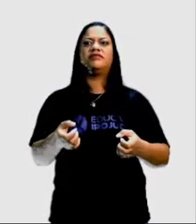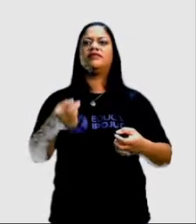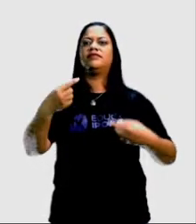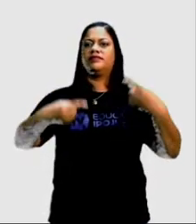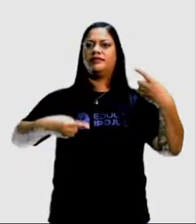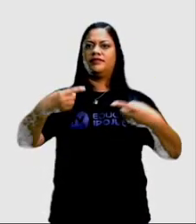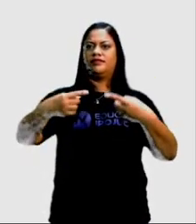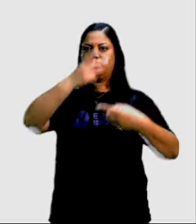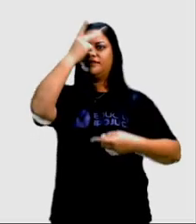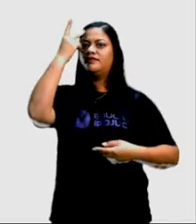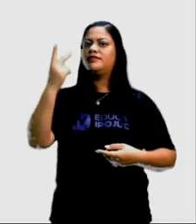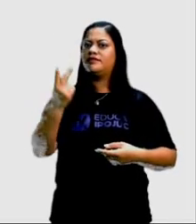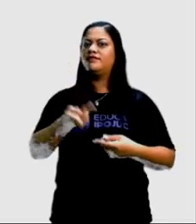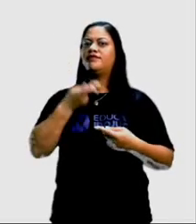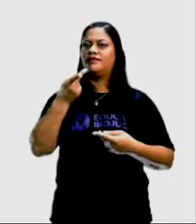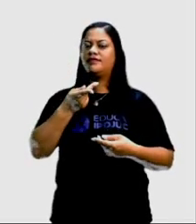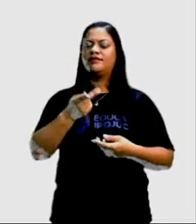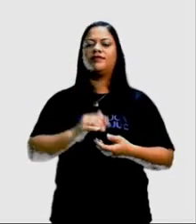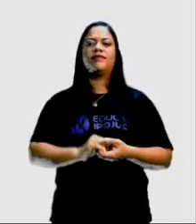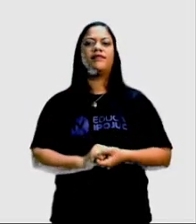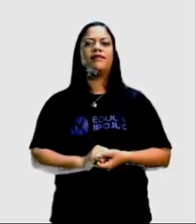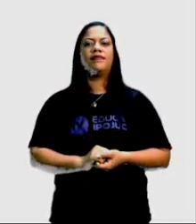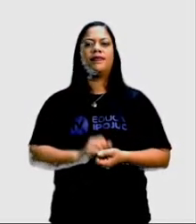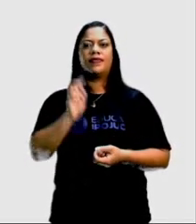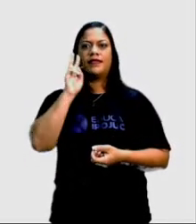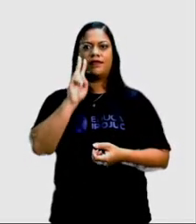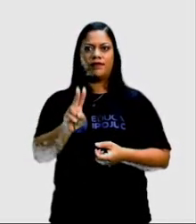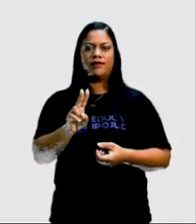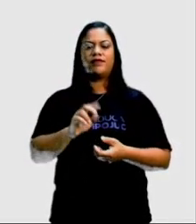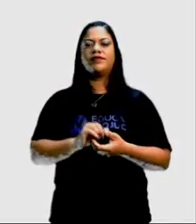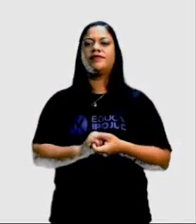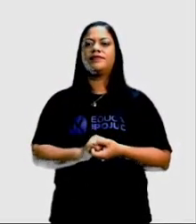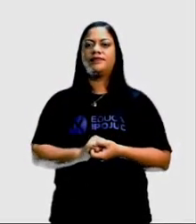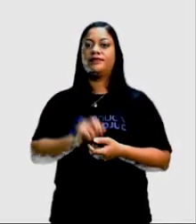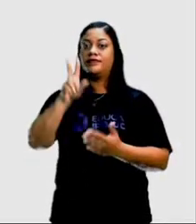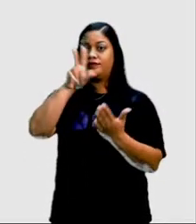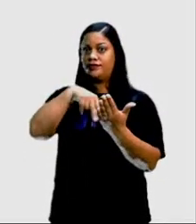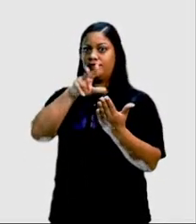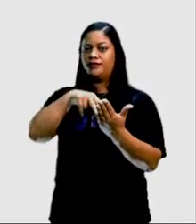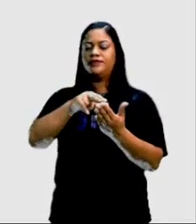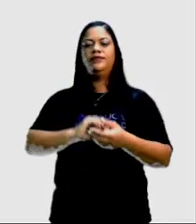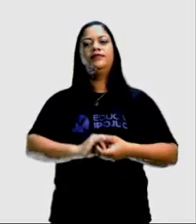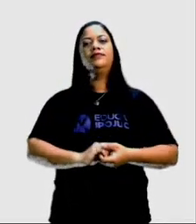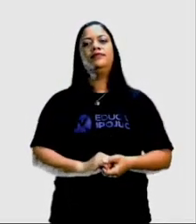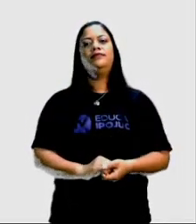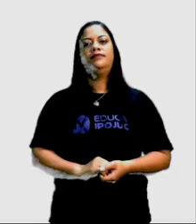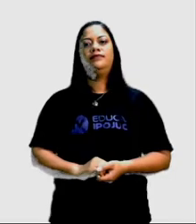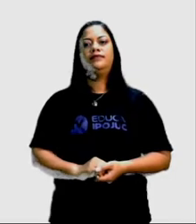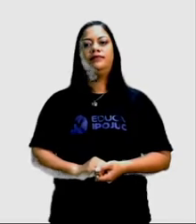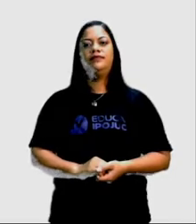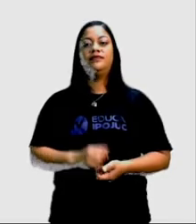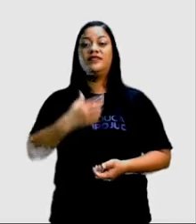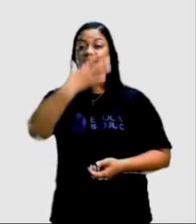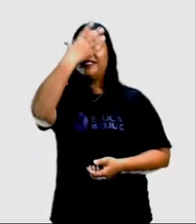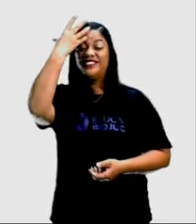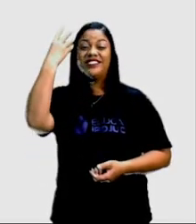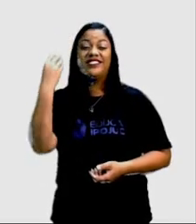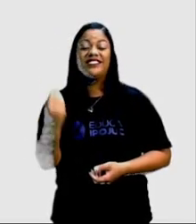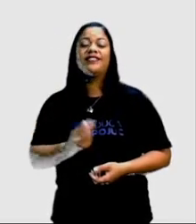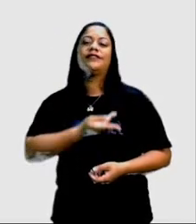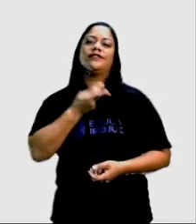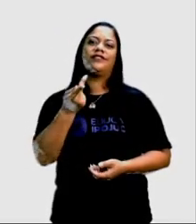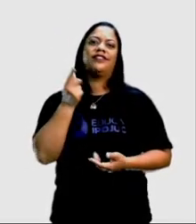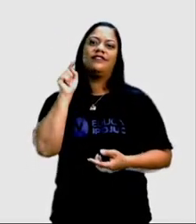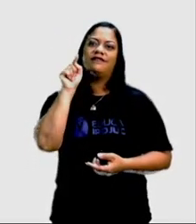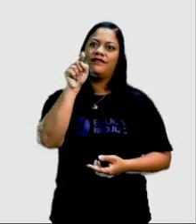debatedores estão falando. Então, vamos ver aí a linguagem verbal dessa chave. Eu não esqueci de dizer